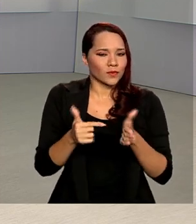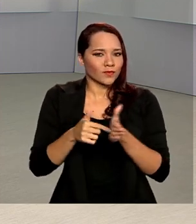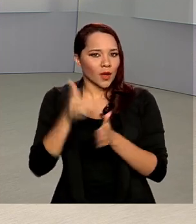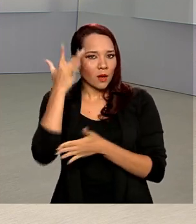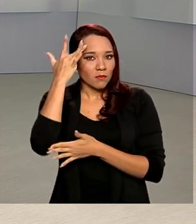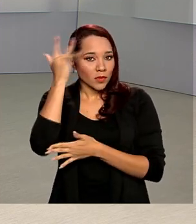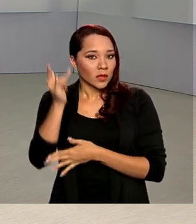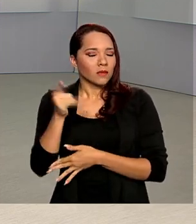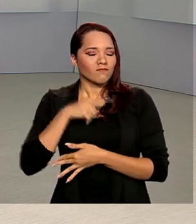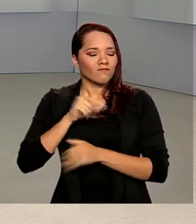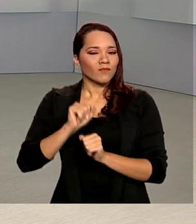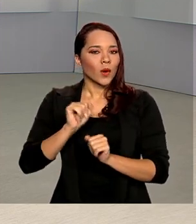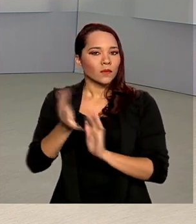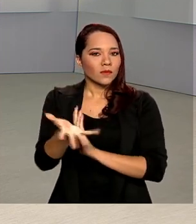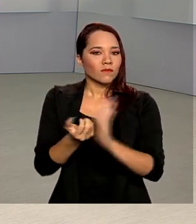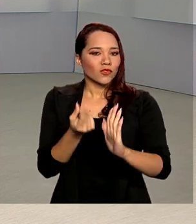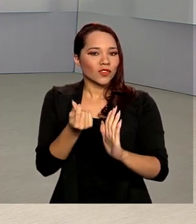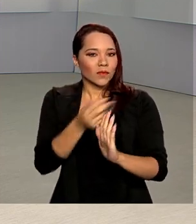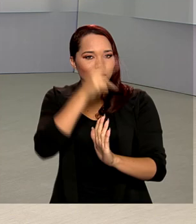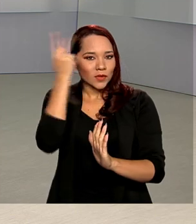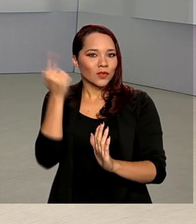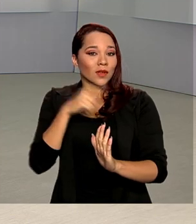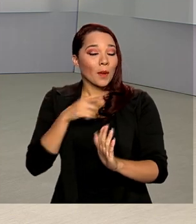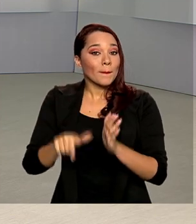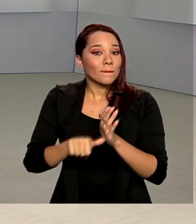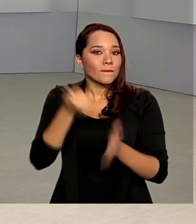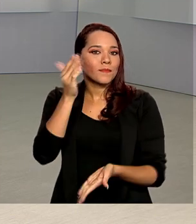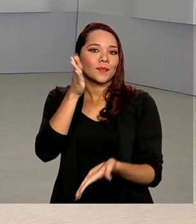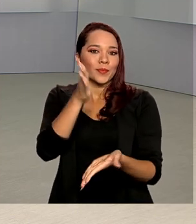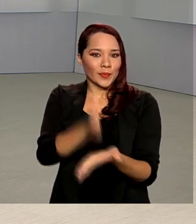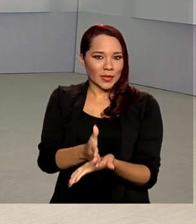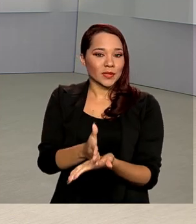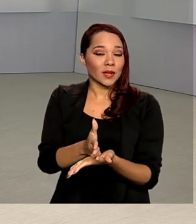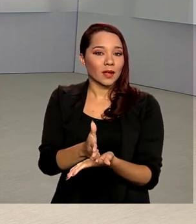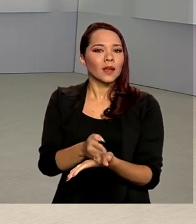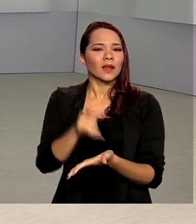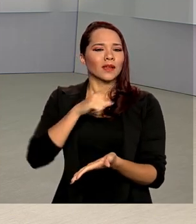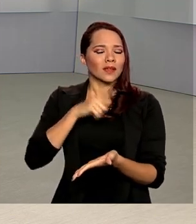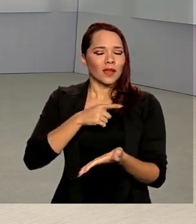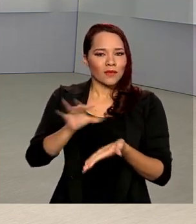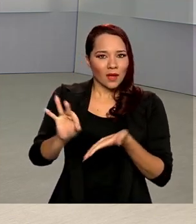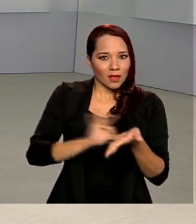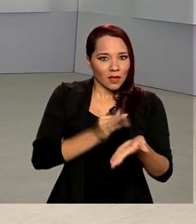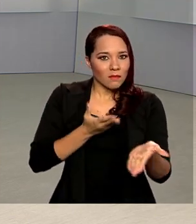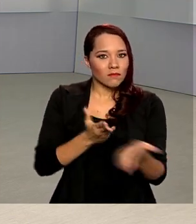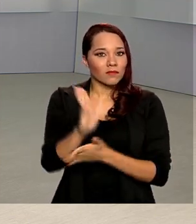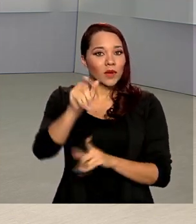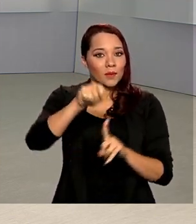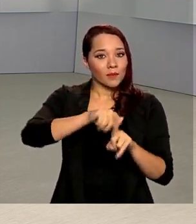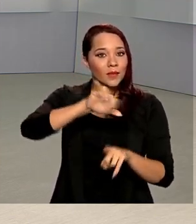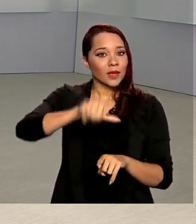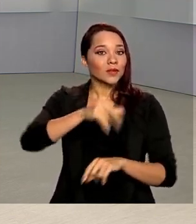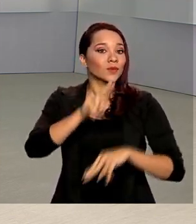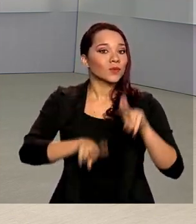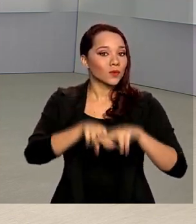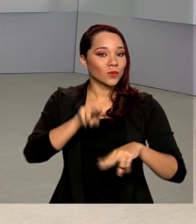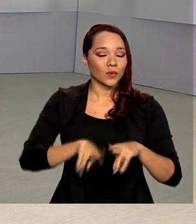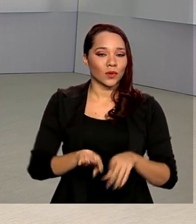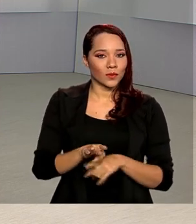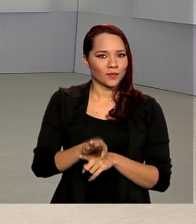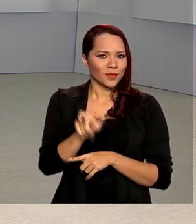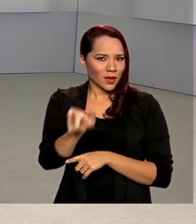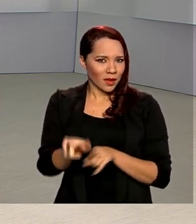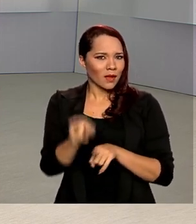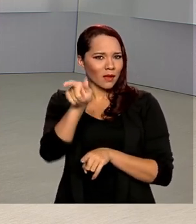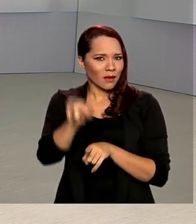podem sacar o dinheiro aqueles que estão recebendo a primeira parcela e tiveram o cadastro aprovado no mês de junho. Essas pessoas